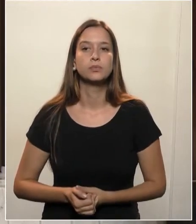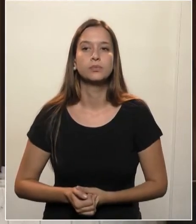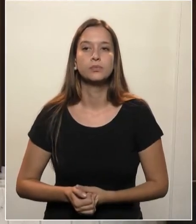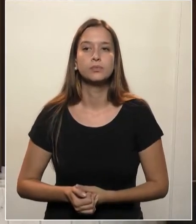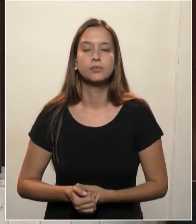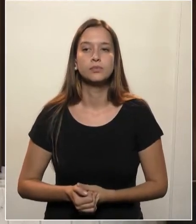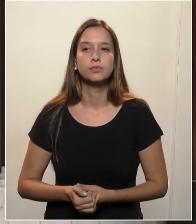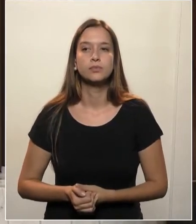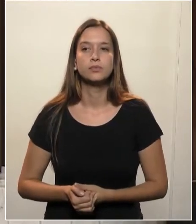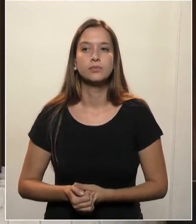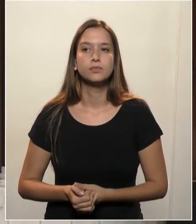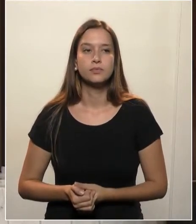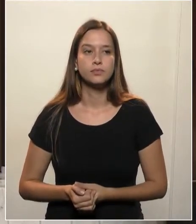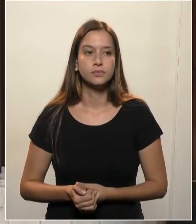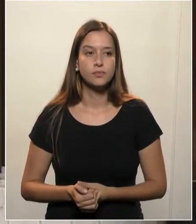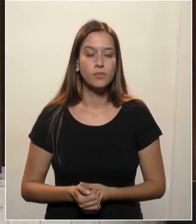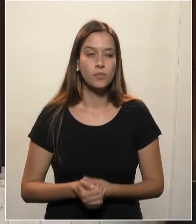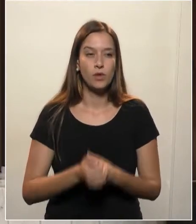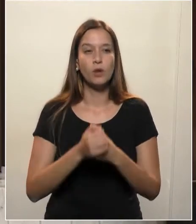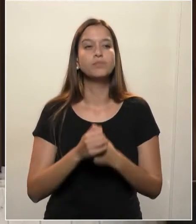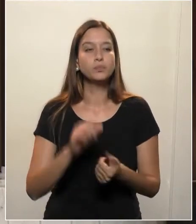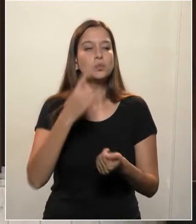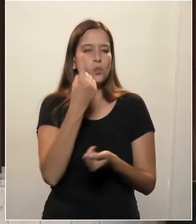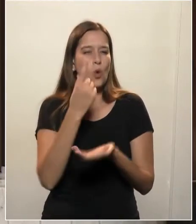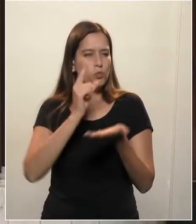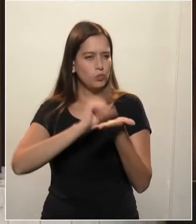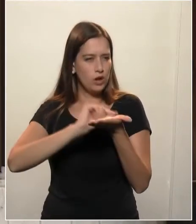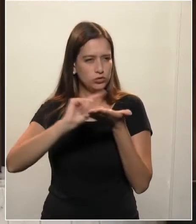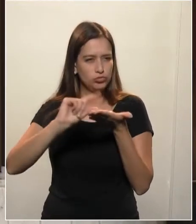Saiu um artigo agora, na sexta-feira,